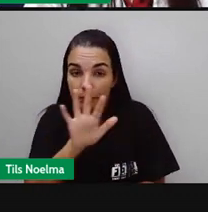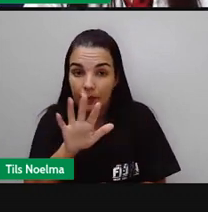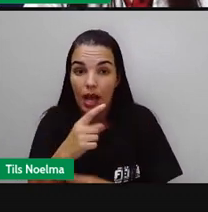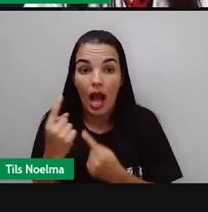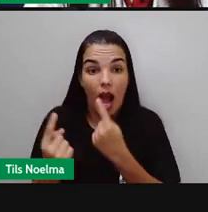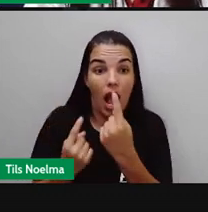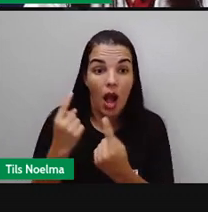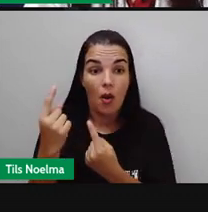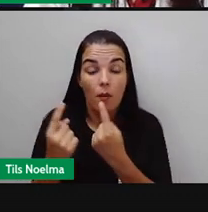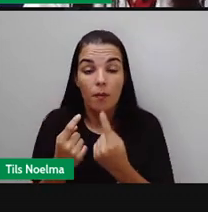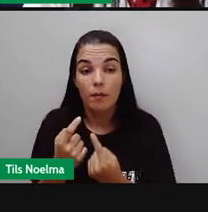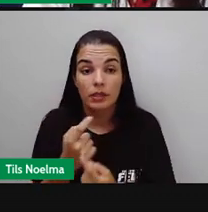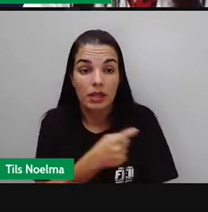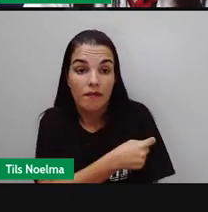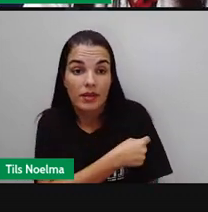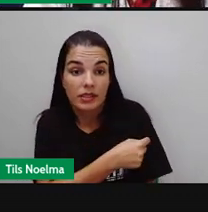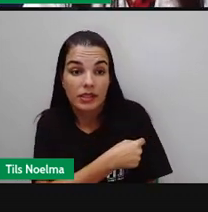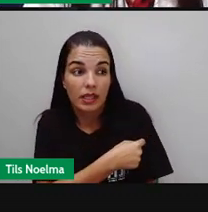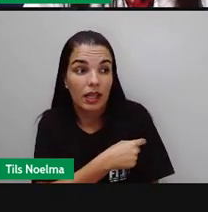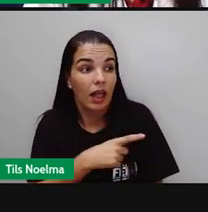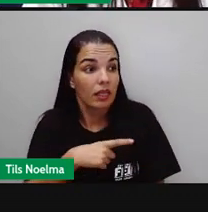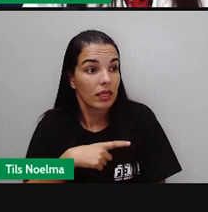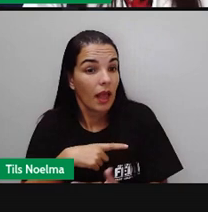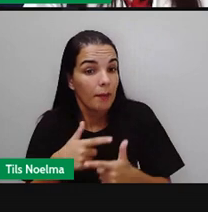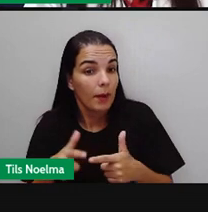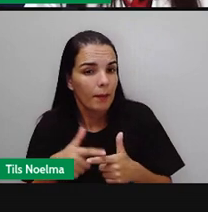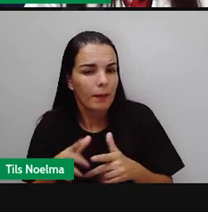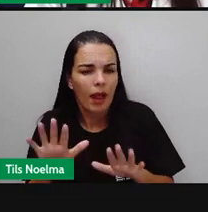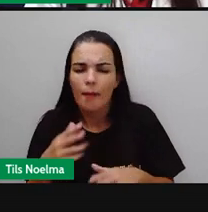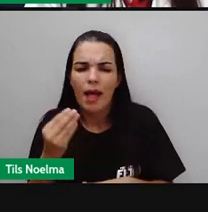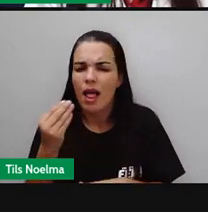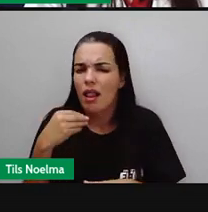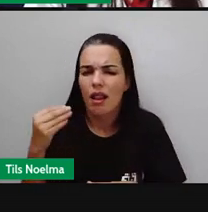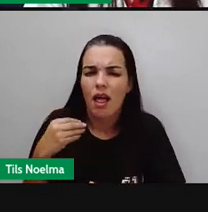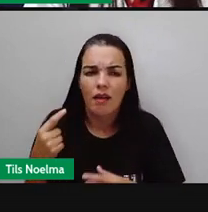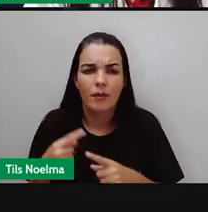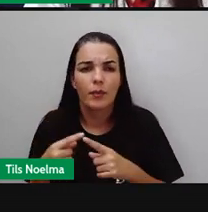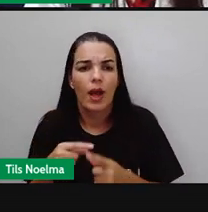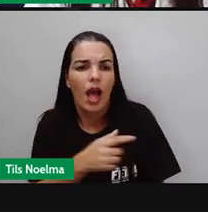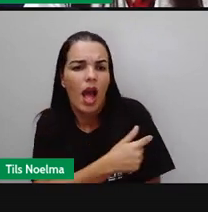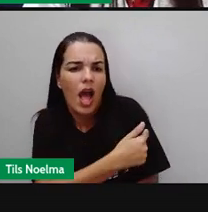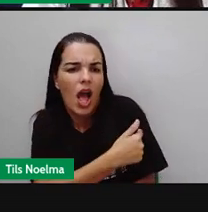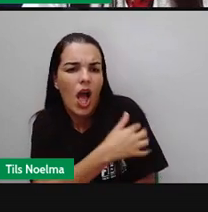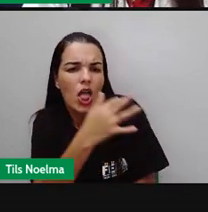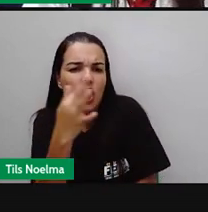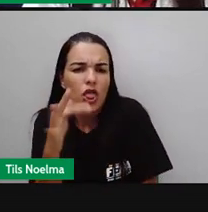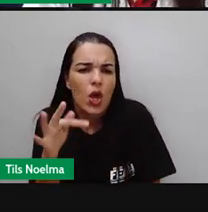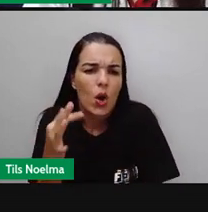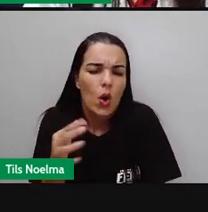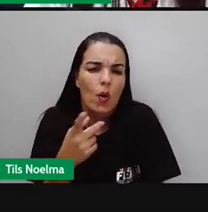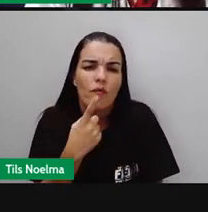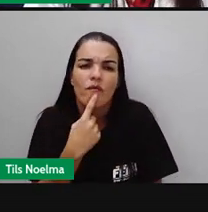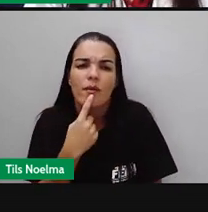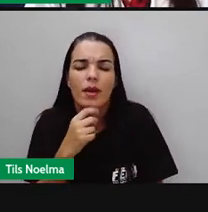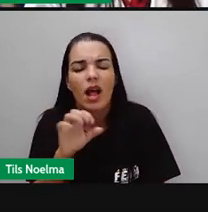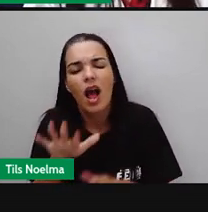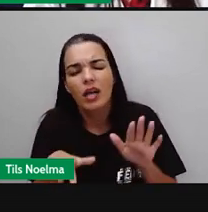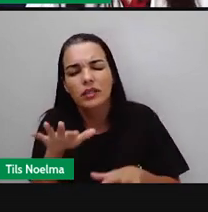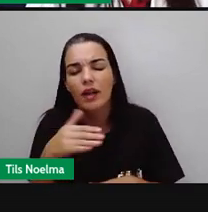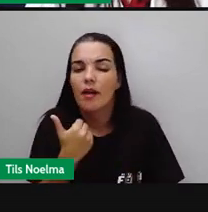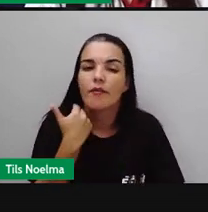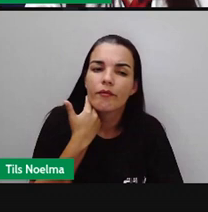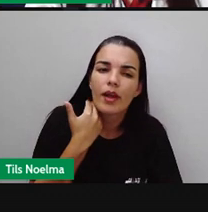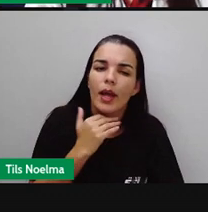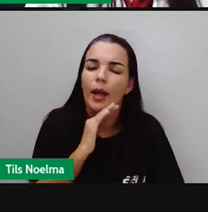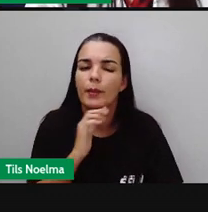colaterais, porém, são efeitos colaterais leves, como é caso, dor no local da aplicação, vermelhidão, às vezes febre baixa, às vezes